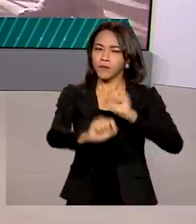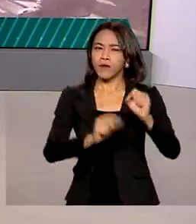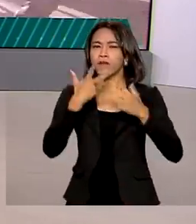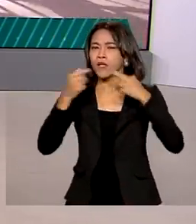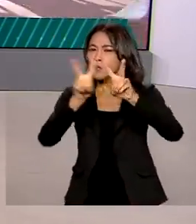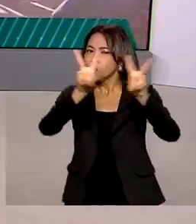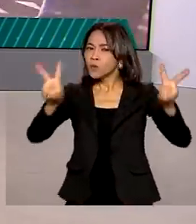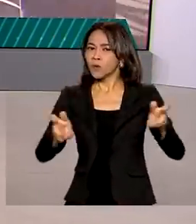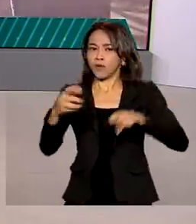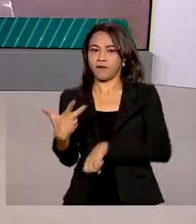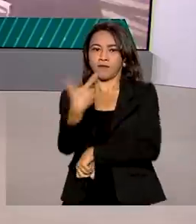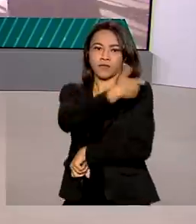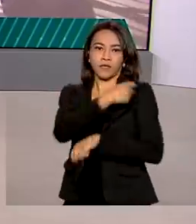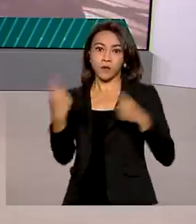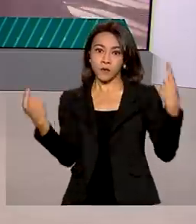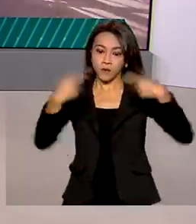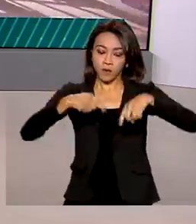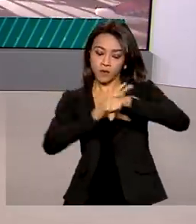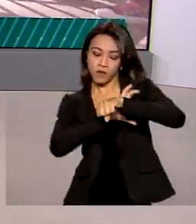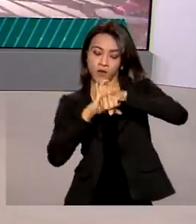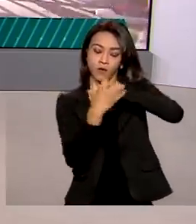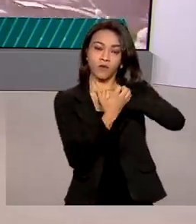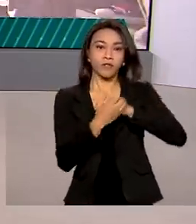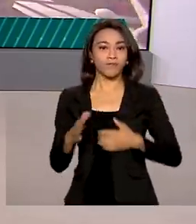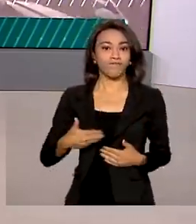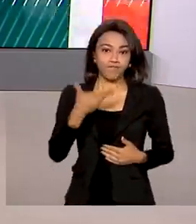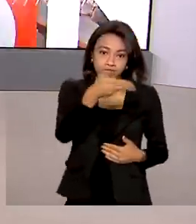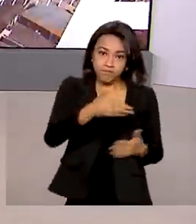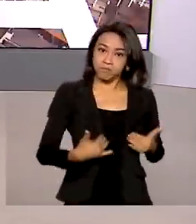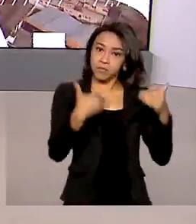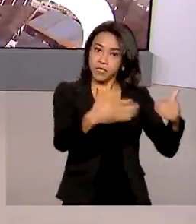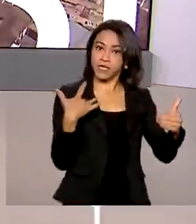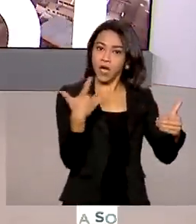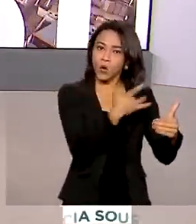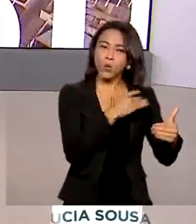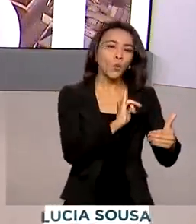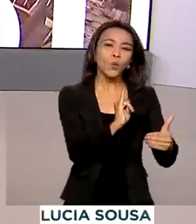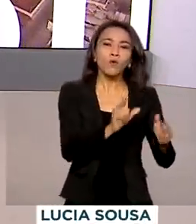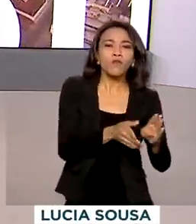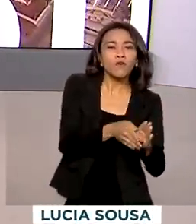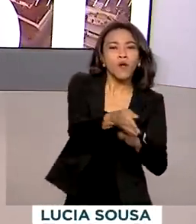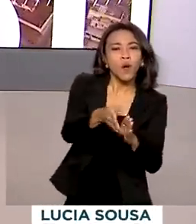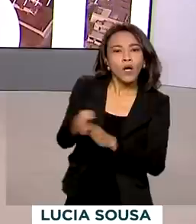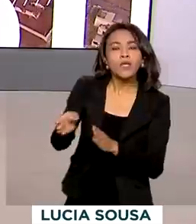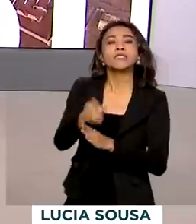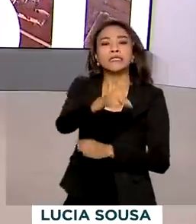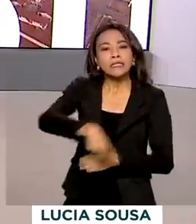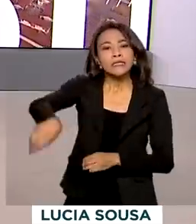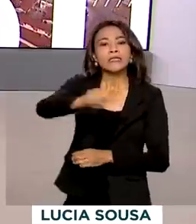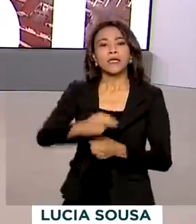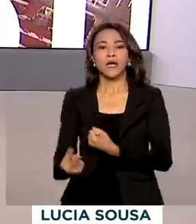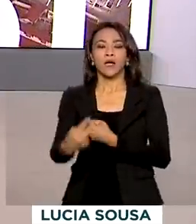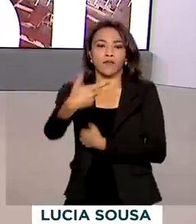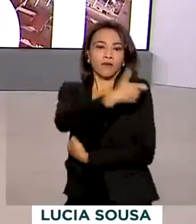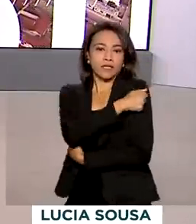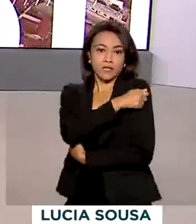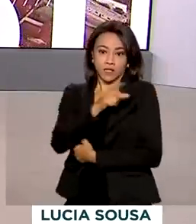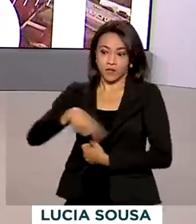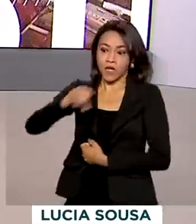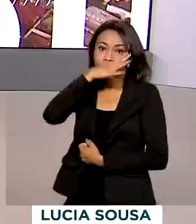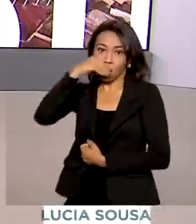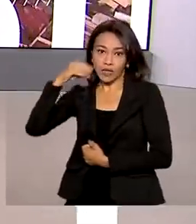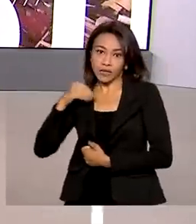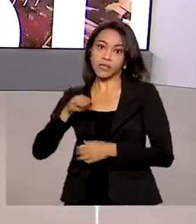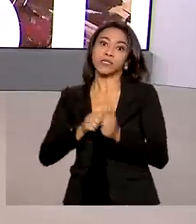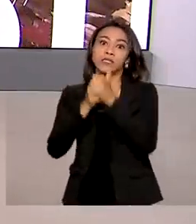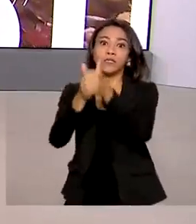vacinação contra a Covid-19. O Ministério da Saúde anunciou que recomenda a imunização de adolescentes seguindo ordem de